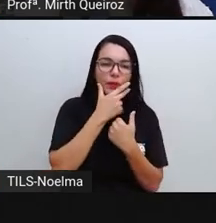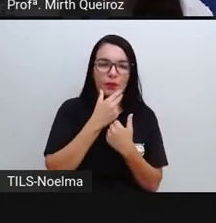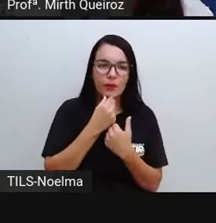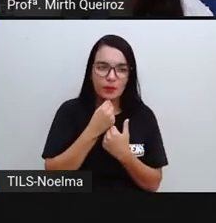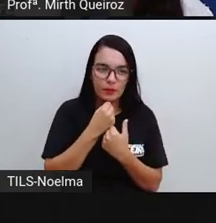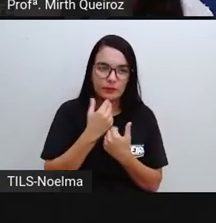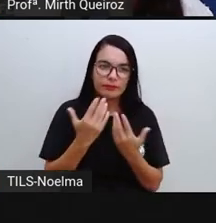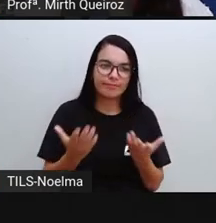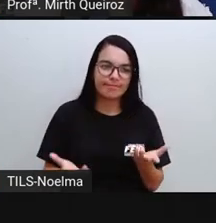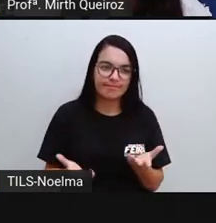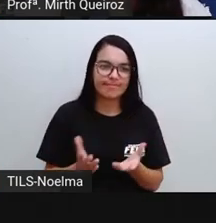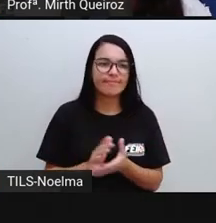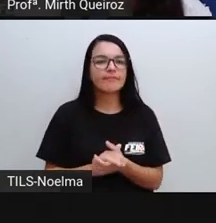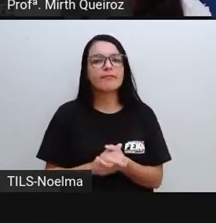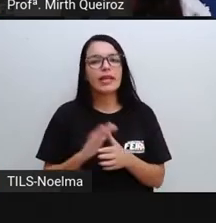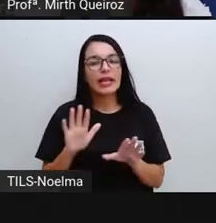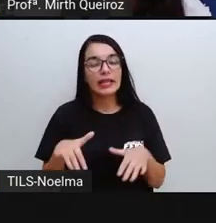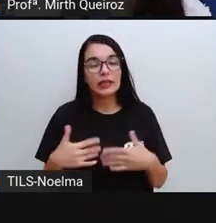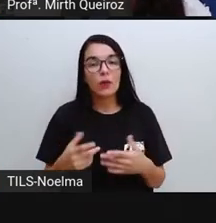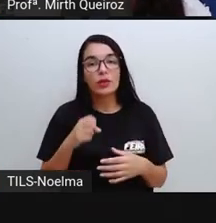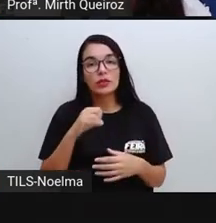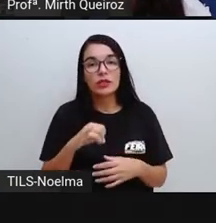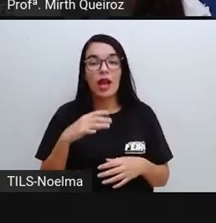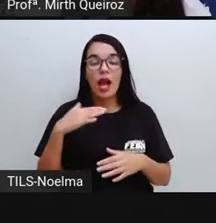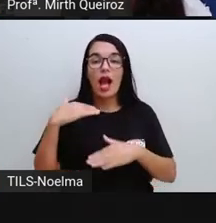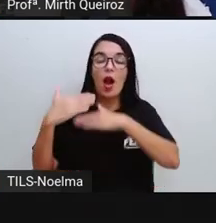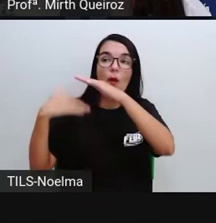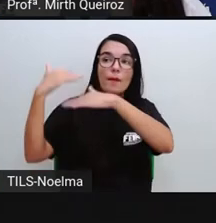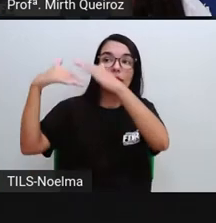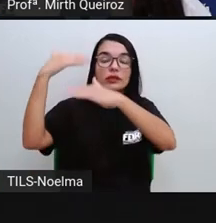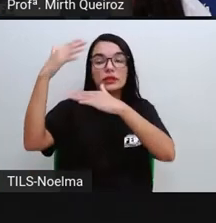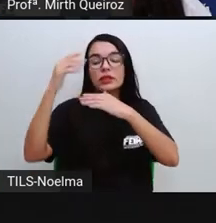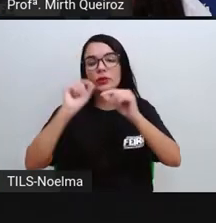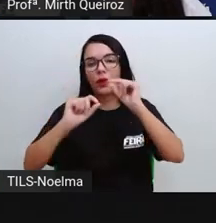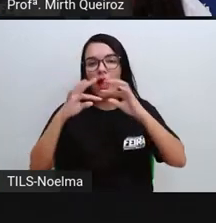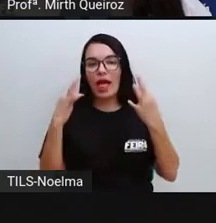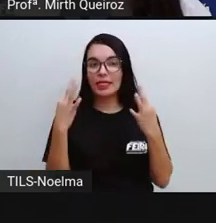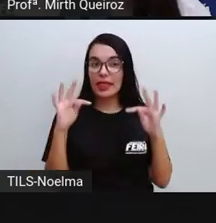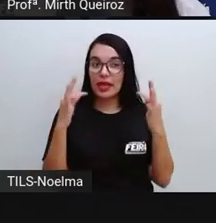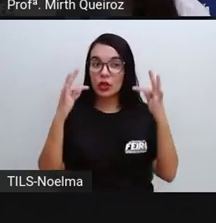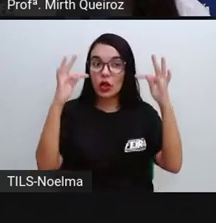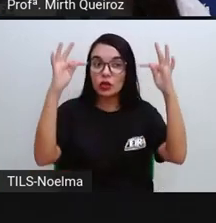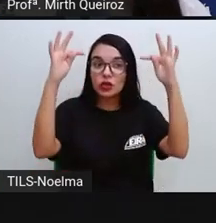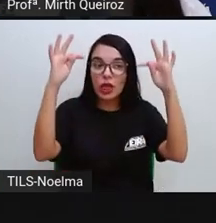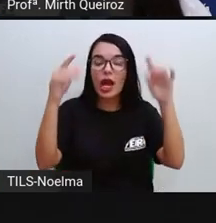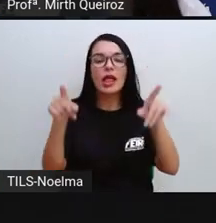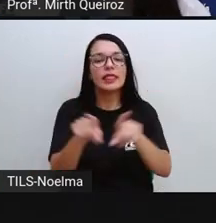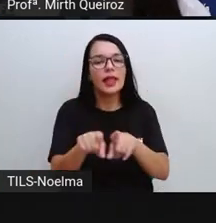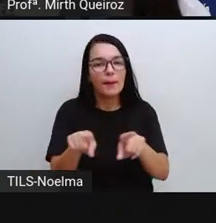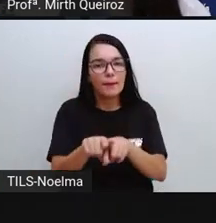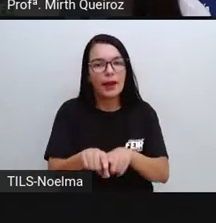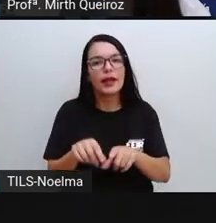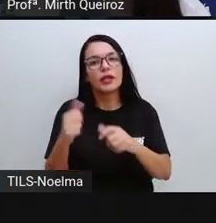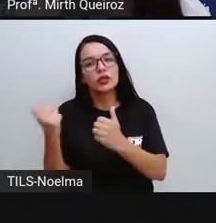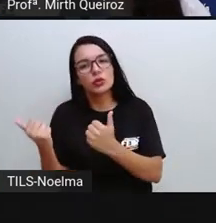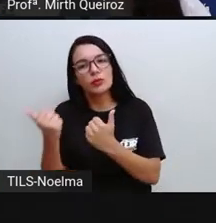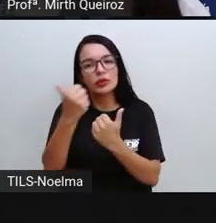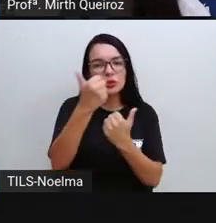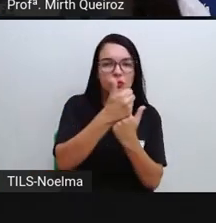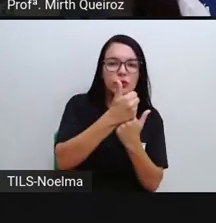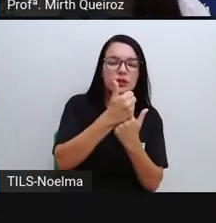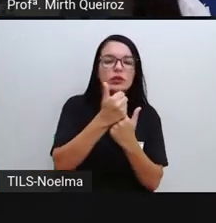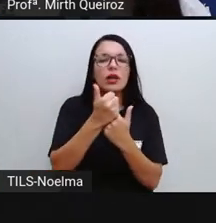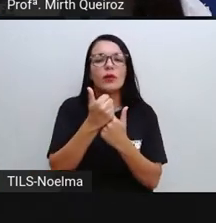grande escala. Então, conforme vai aumentando as tecnologias, de acordo com o desenvolvimento das